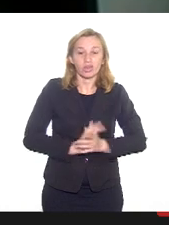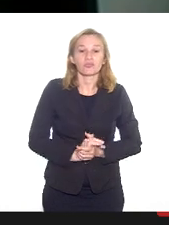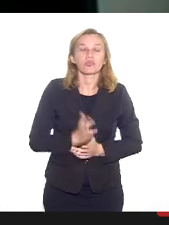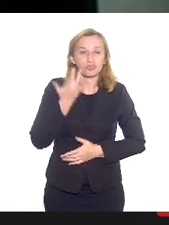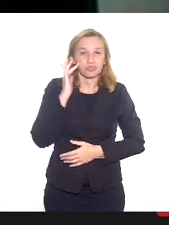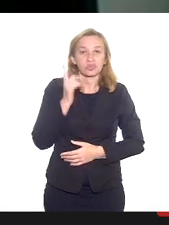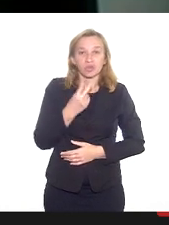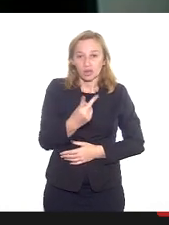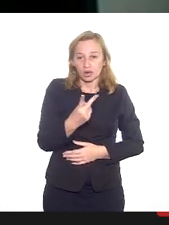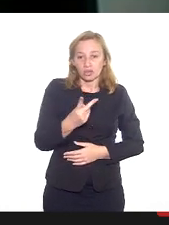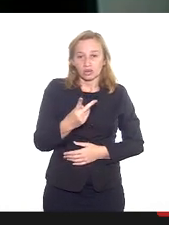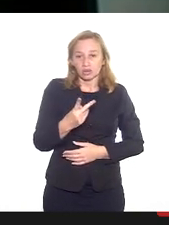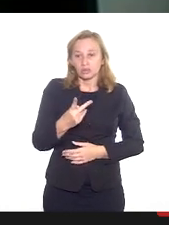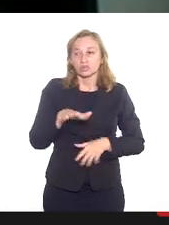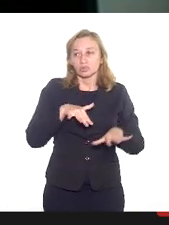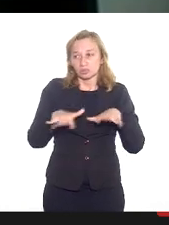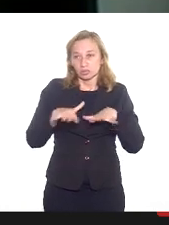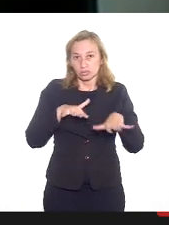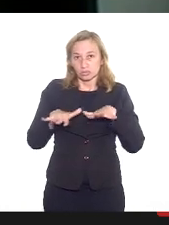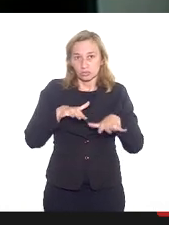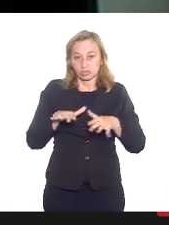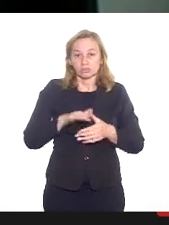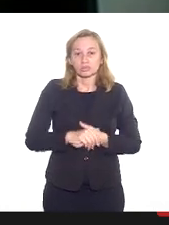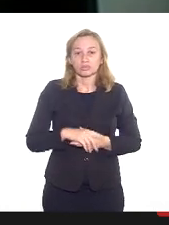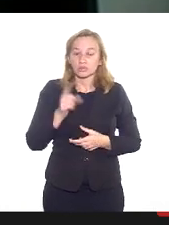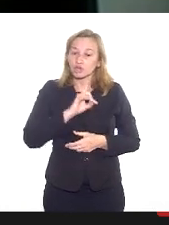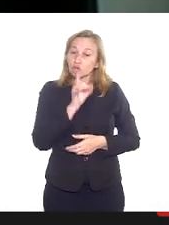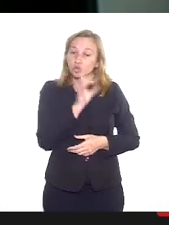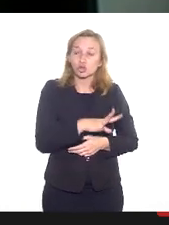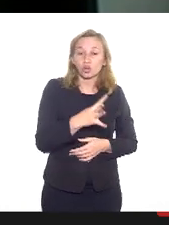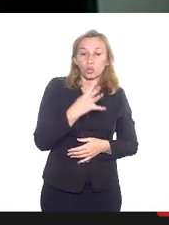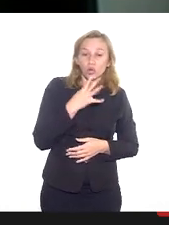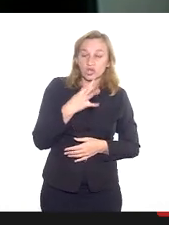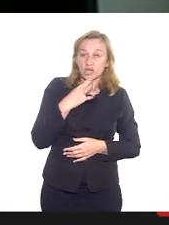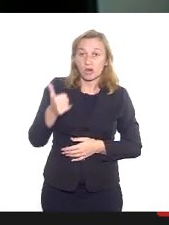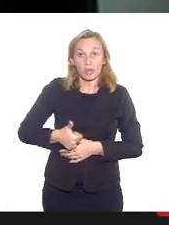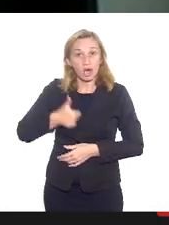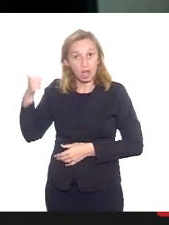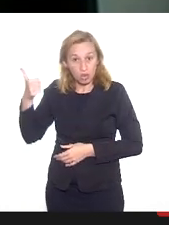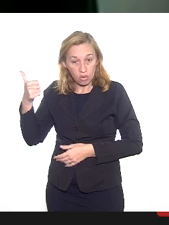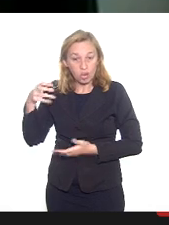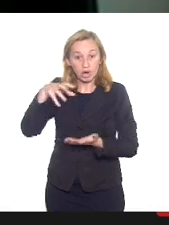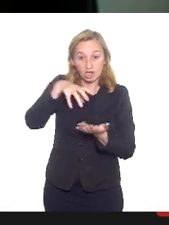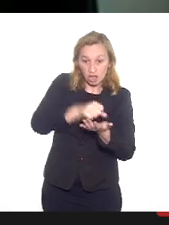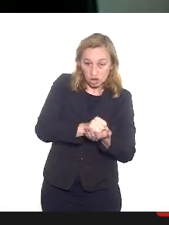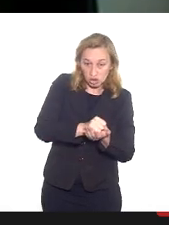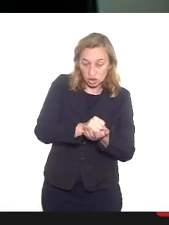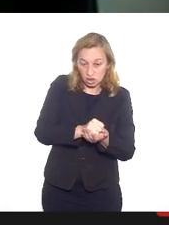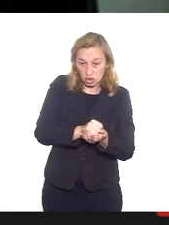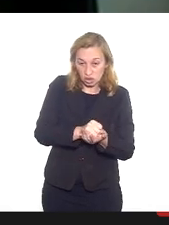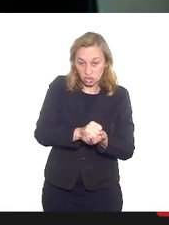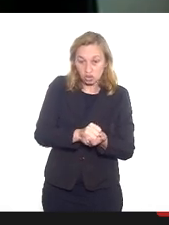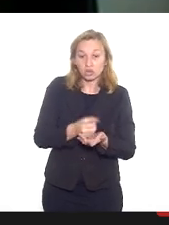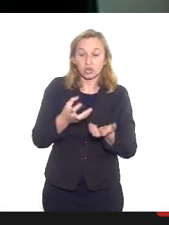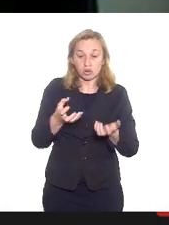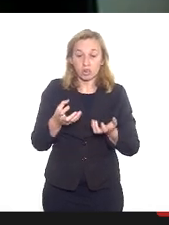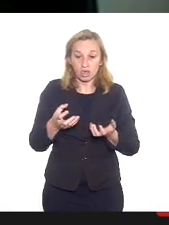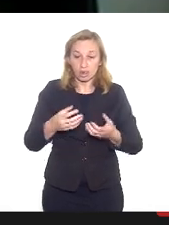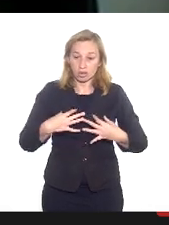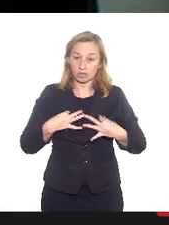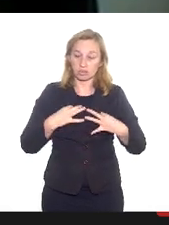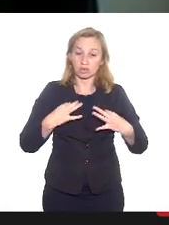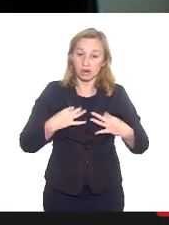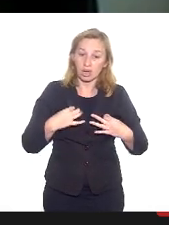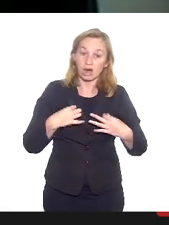gente tem dois movimentos, não só de conhecer melhor esses registros de ocorrência, eu quero me solidarizar à